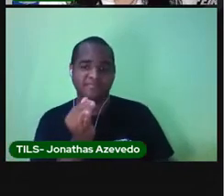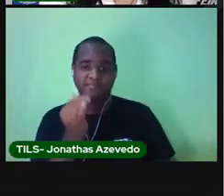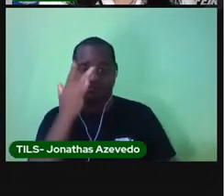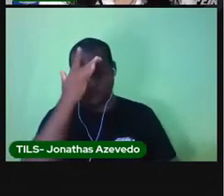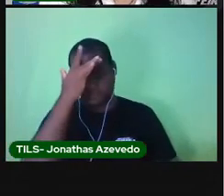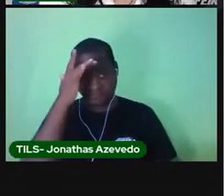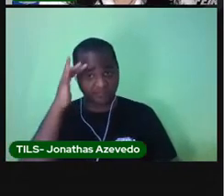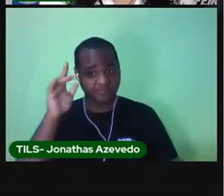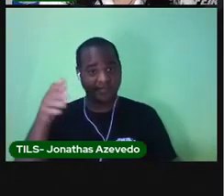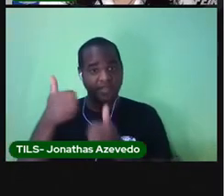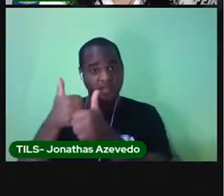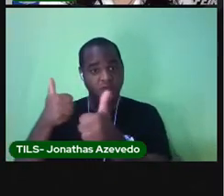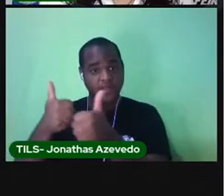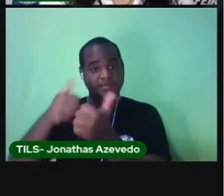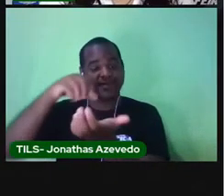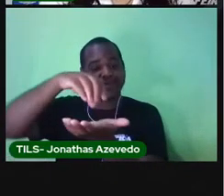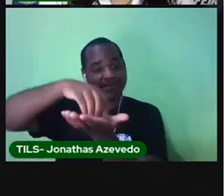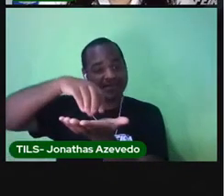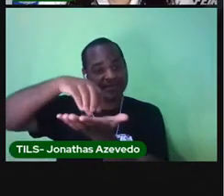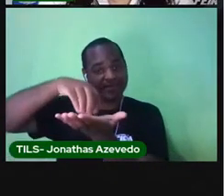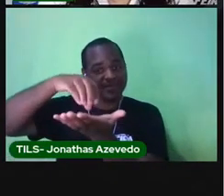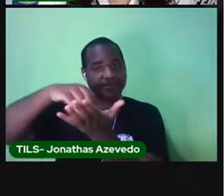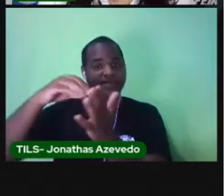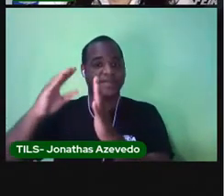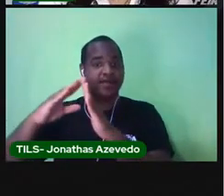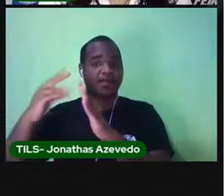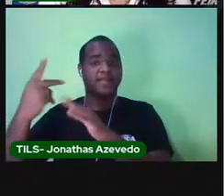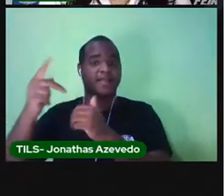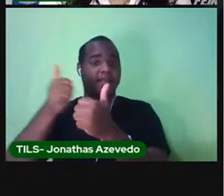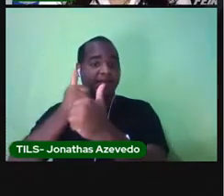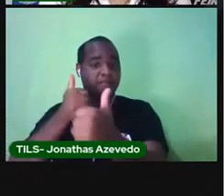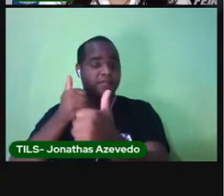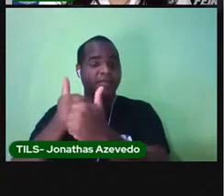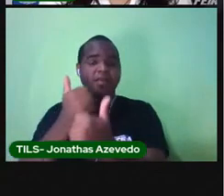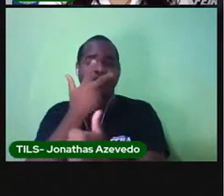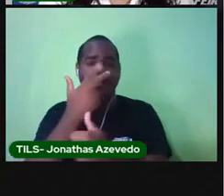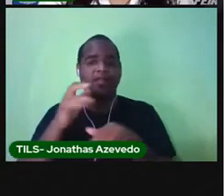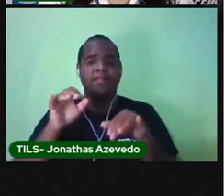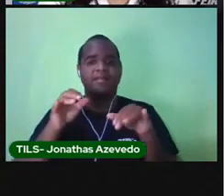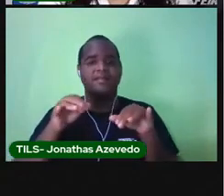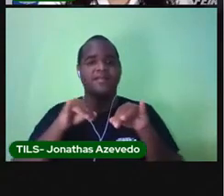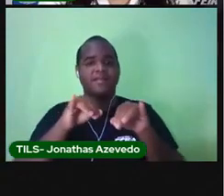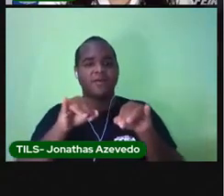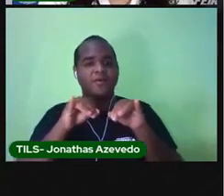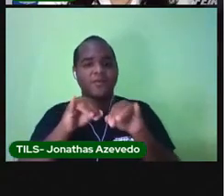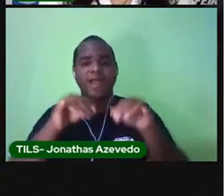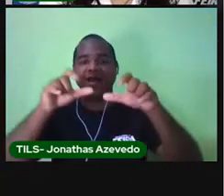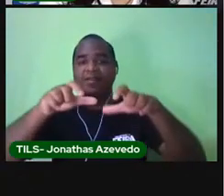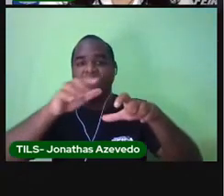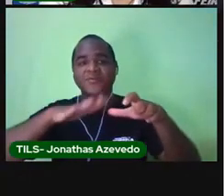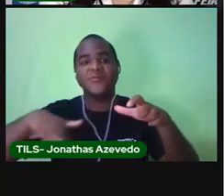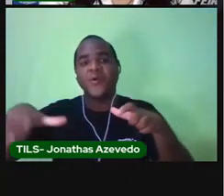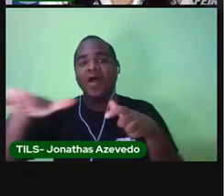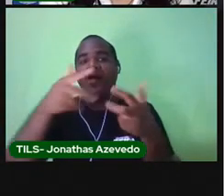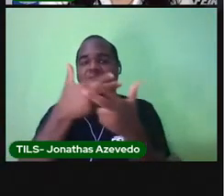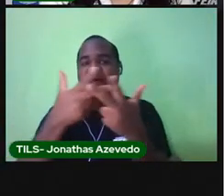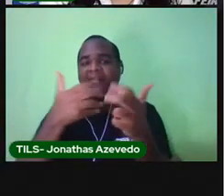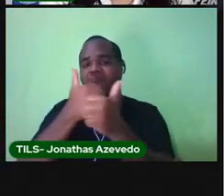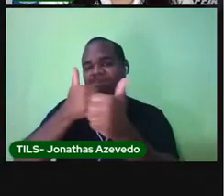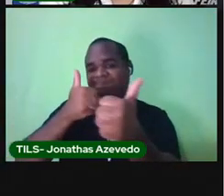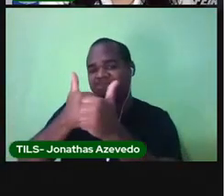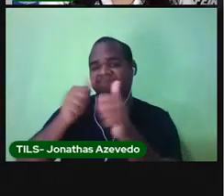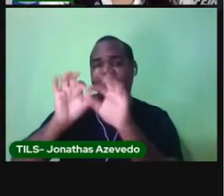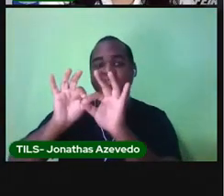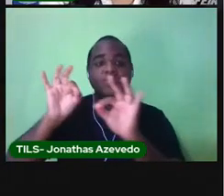muito perto do centro da cidade, o bairro parece comercial. E quem mora bem afastado do